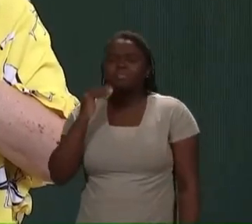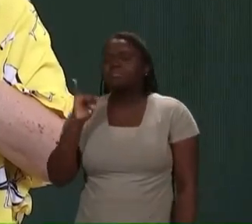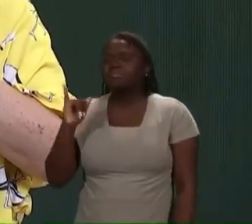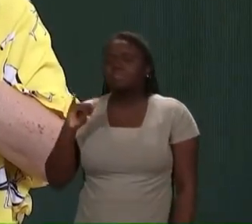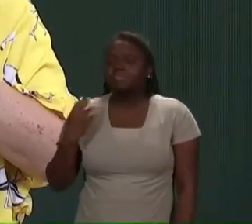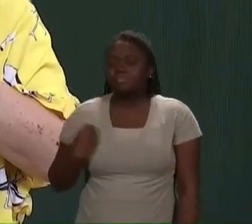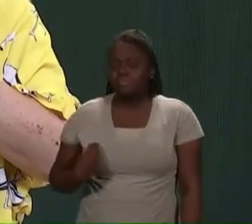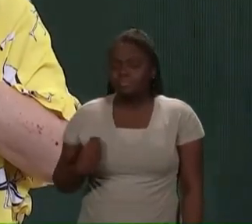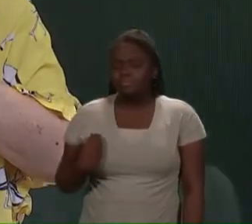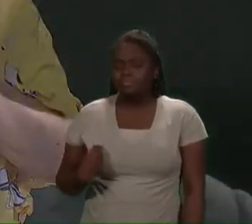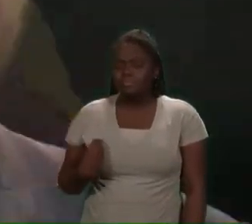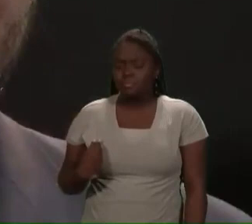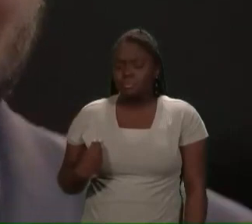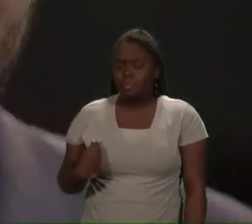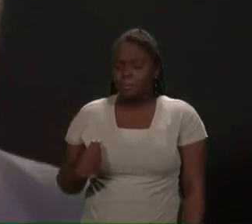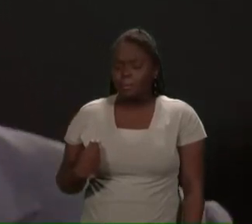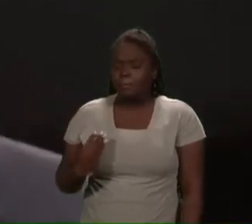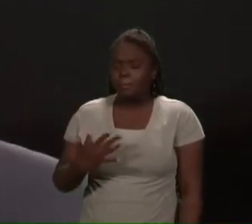a saúde.